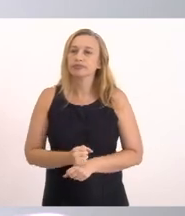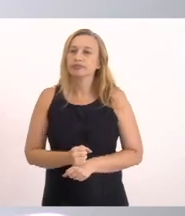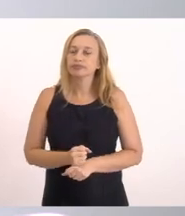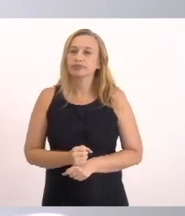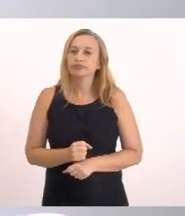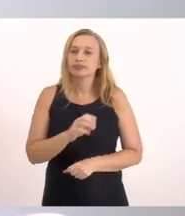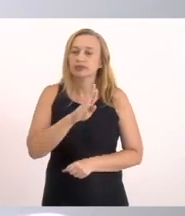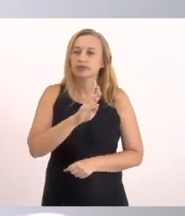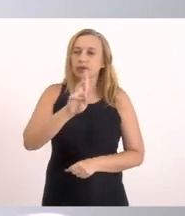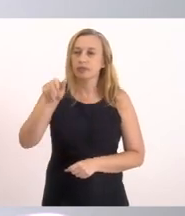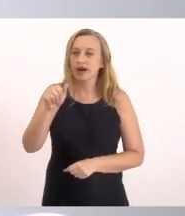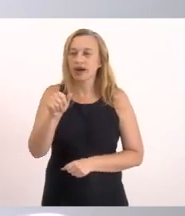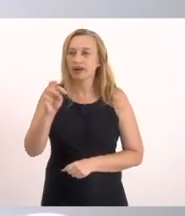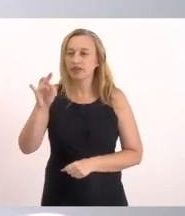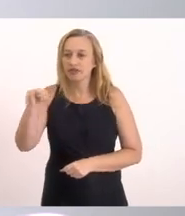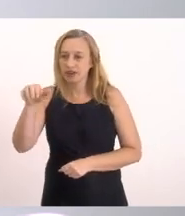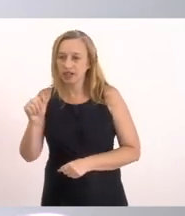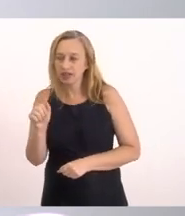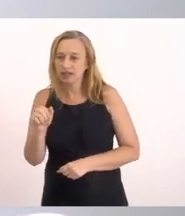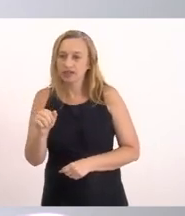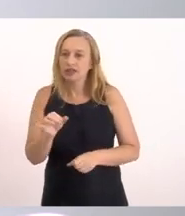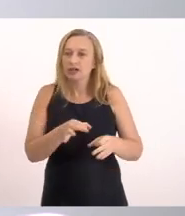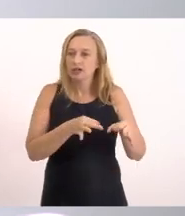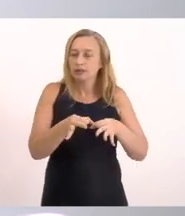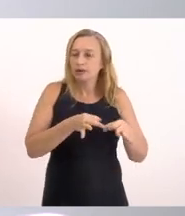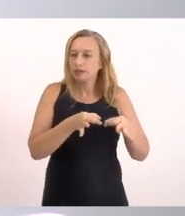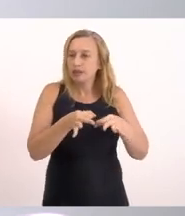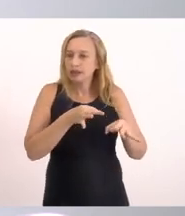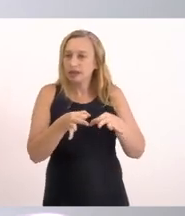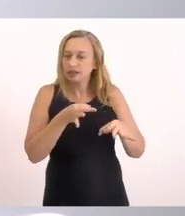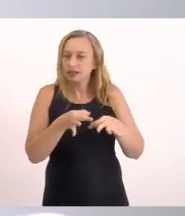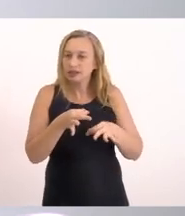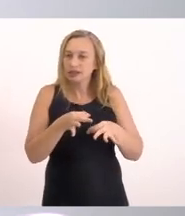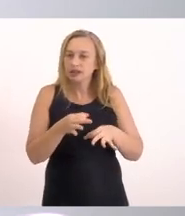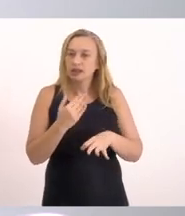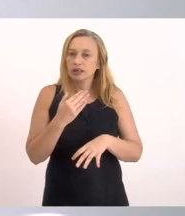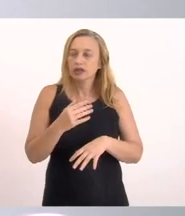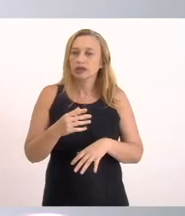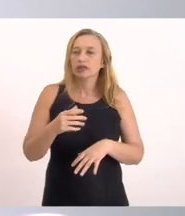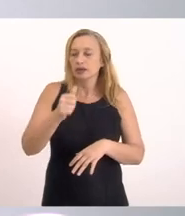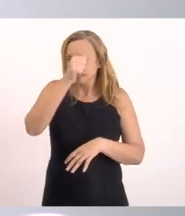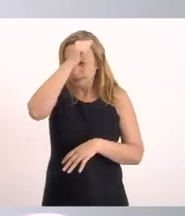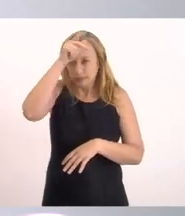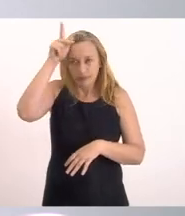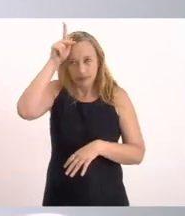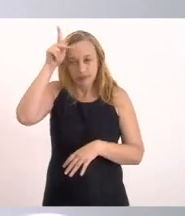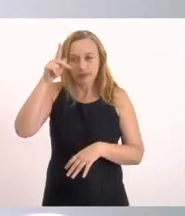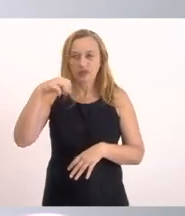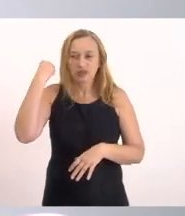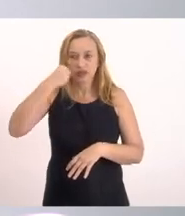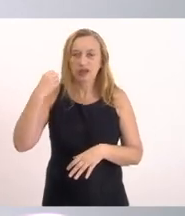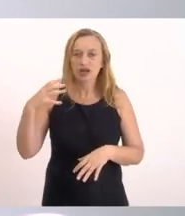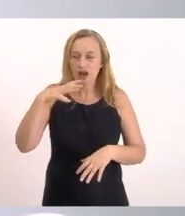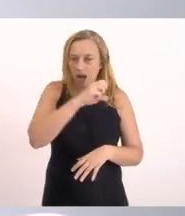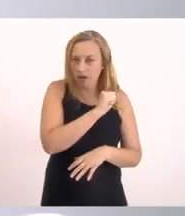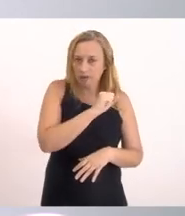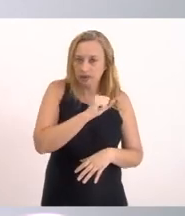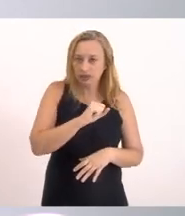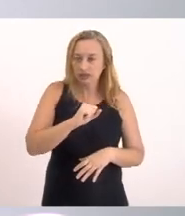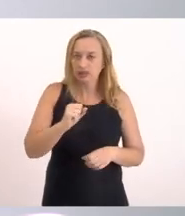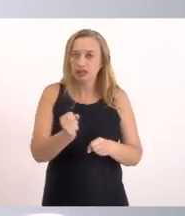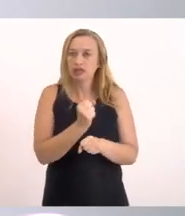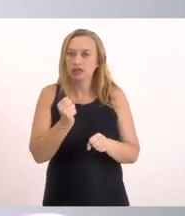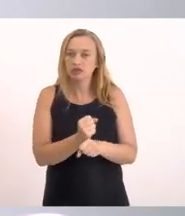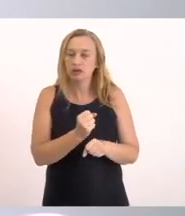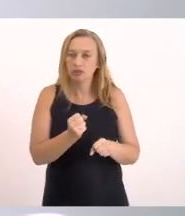Da Barra Franca Seriam custeadas Elaboradas Pela prefeitura De Saquarema O mais breve possível Para fazer as